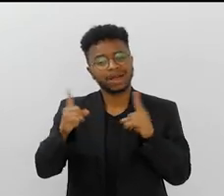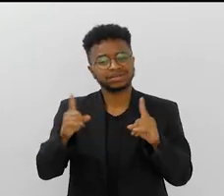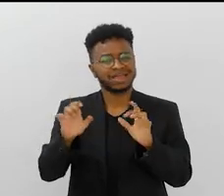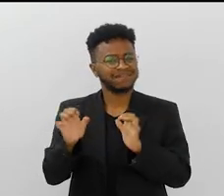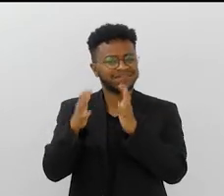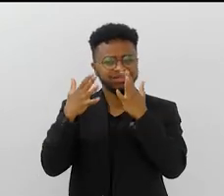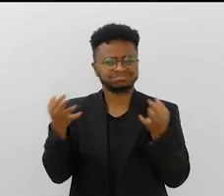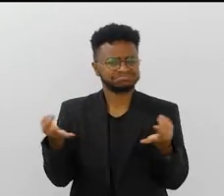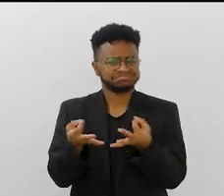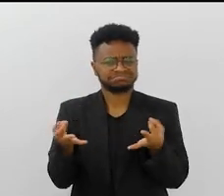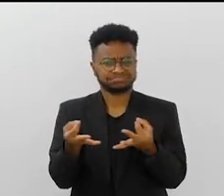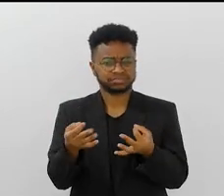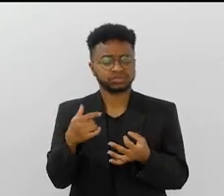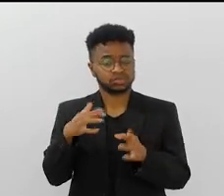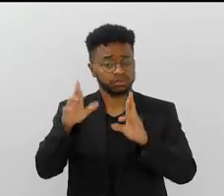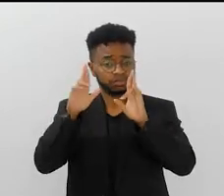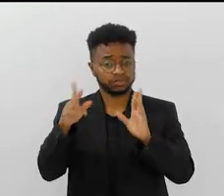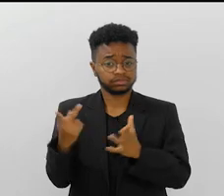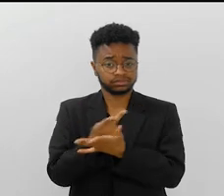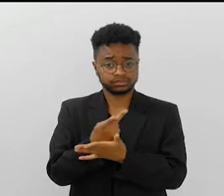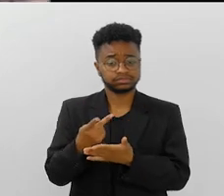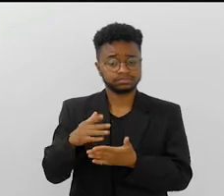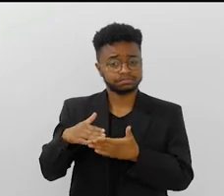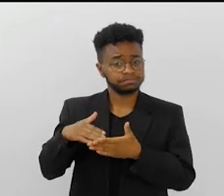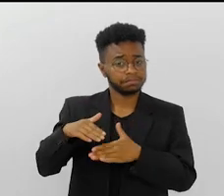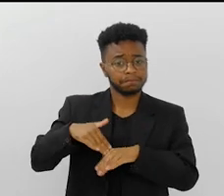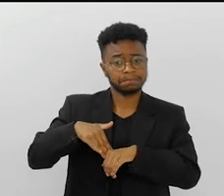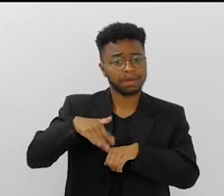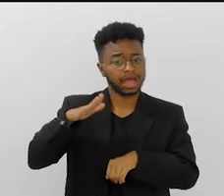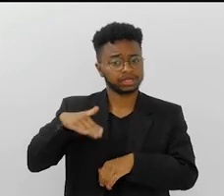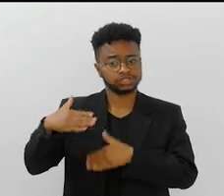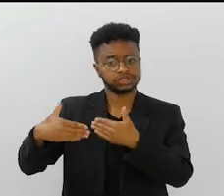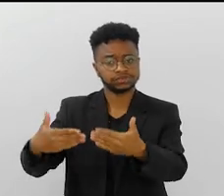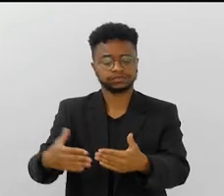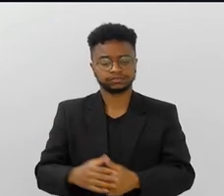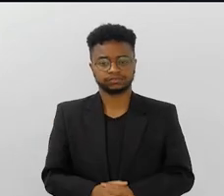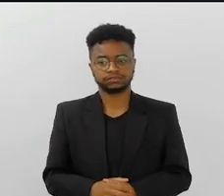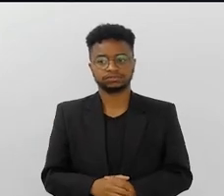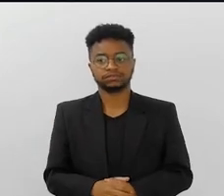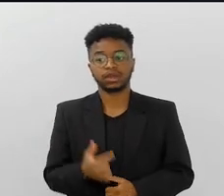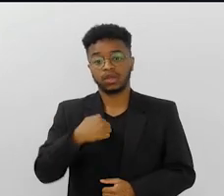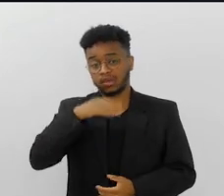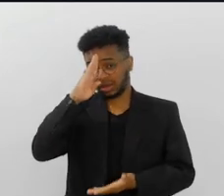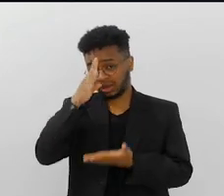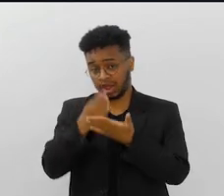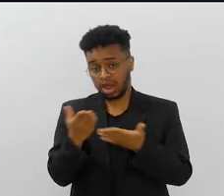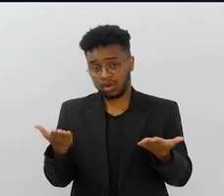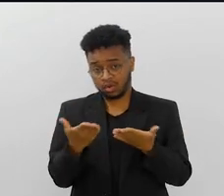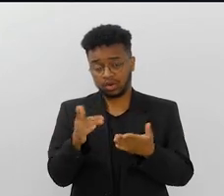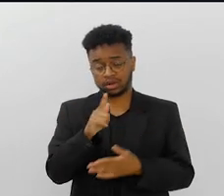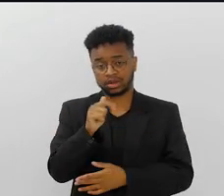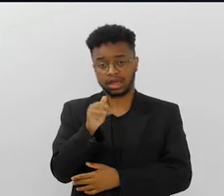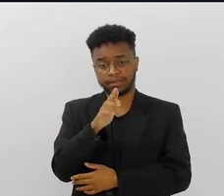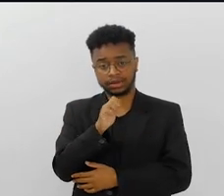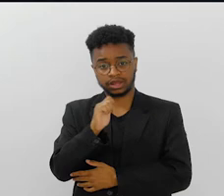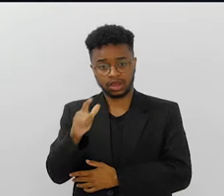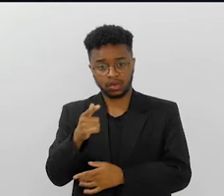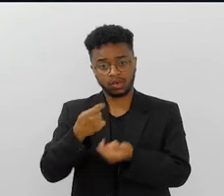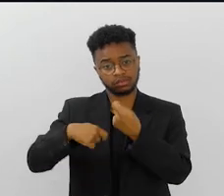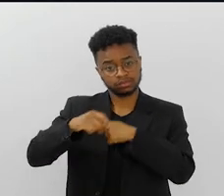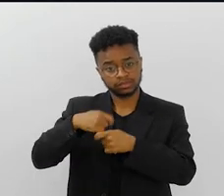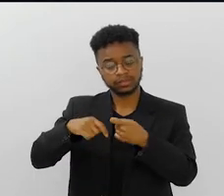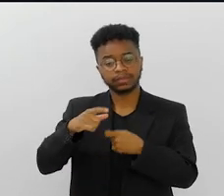para uma festa que foi um grande acerto, sem dúvida. Eu espero que aconteçam mais eventos da cidade do samba. Ah, mas eu acredito que com essa administração do Gabriel,